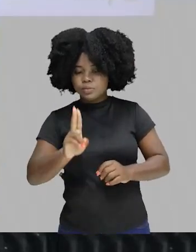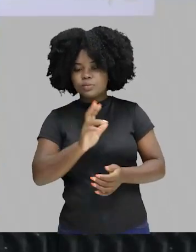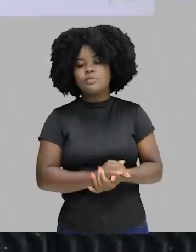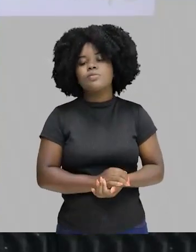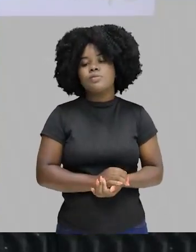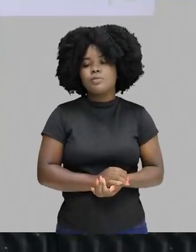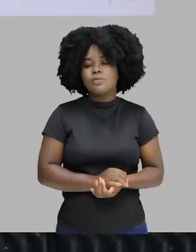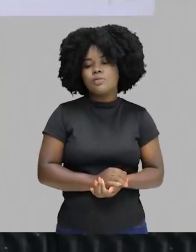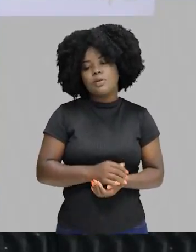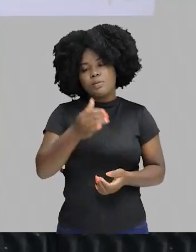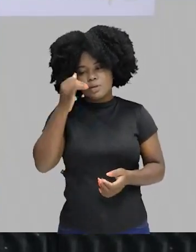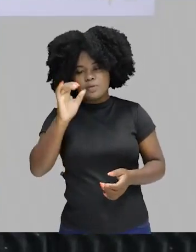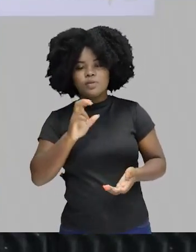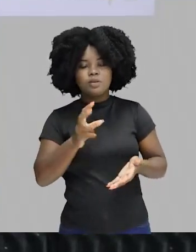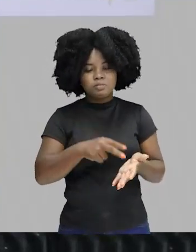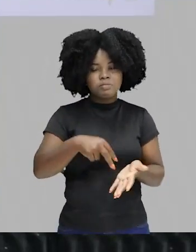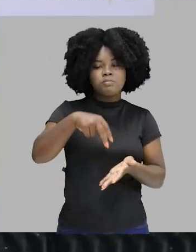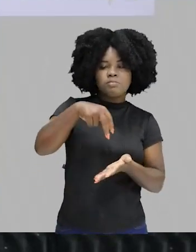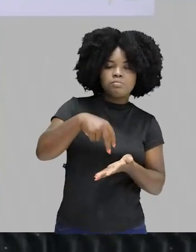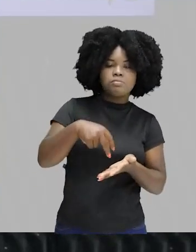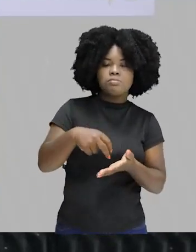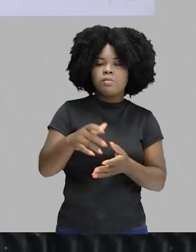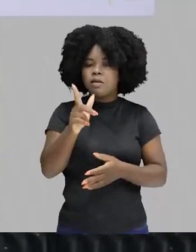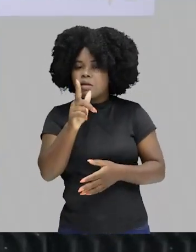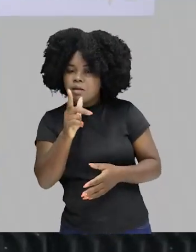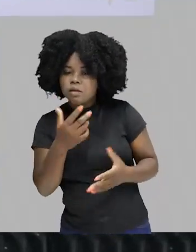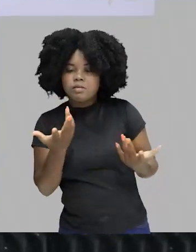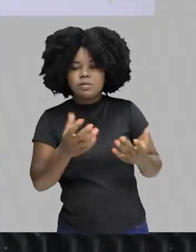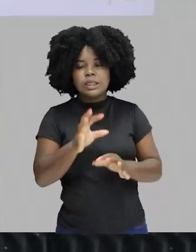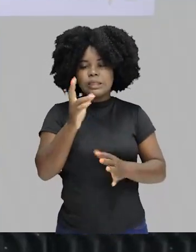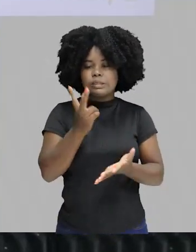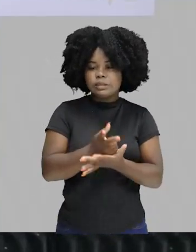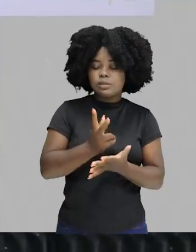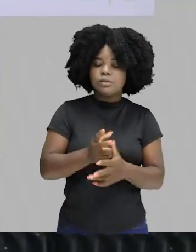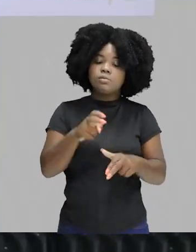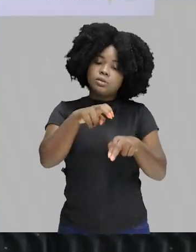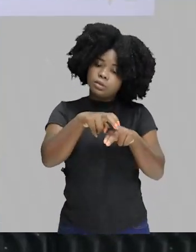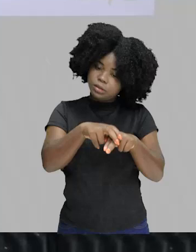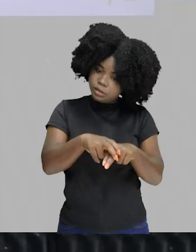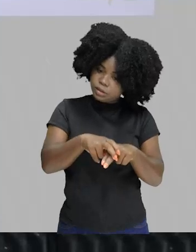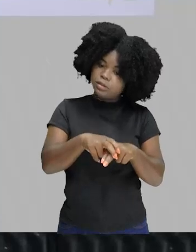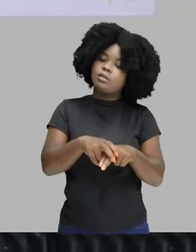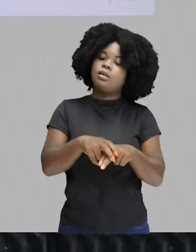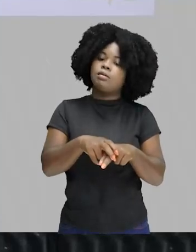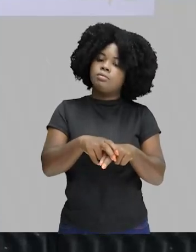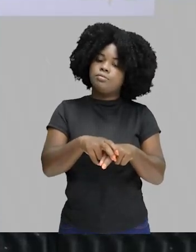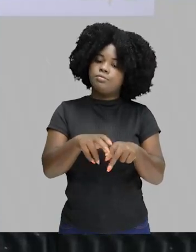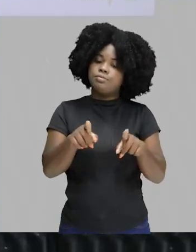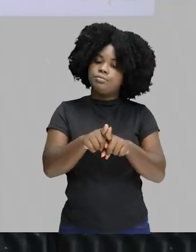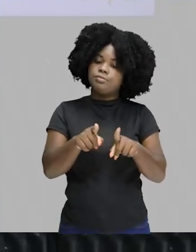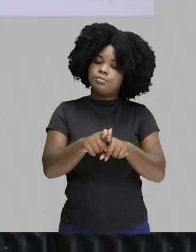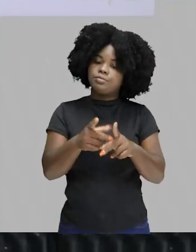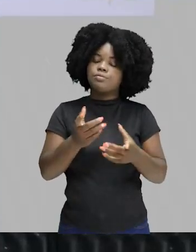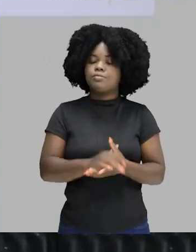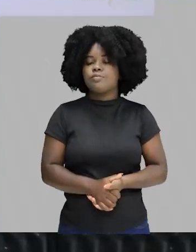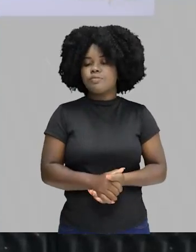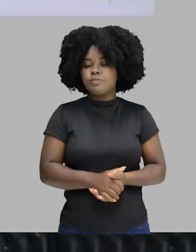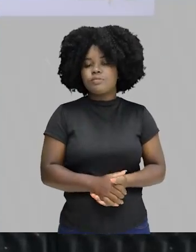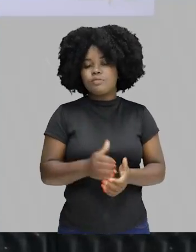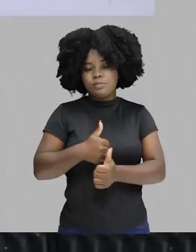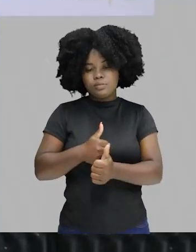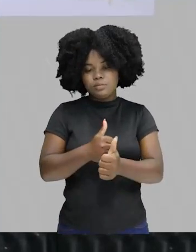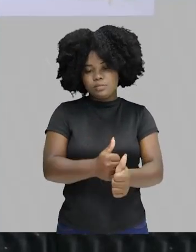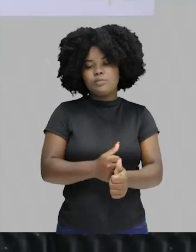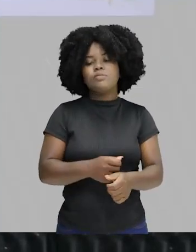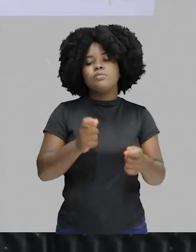estar levantando, vai lá, coloca uma posição bem legal, relaxada, para poder acompanhar e tentar